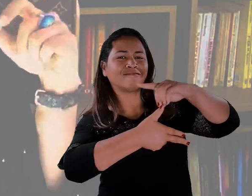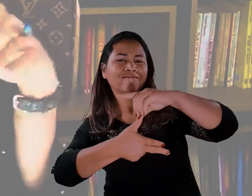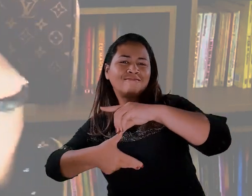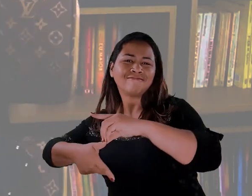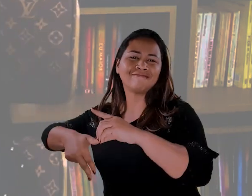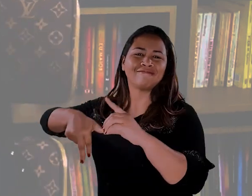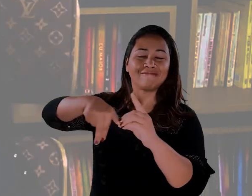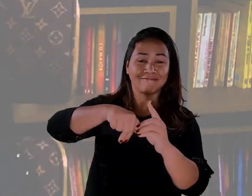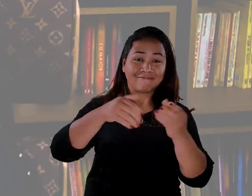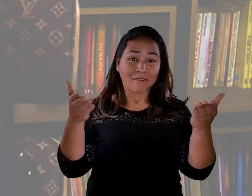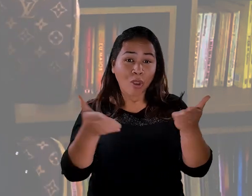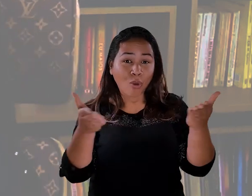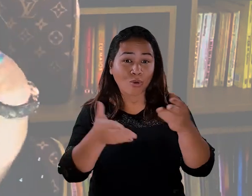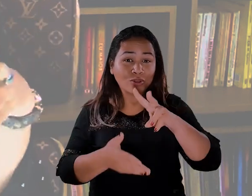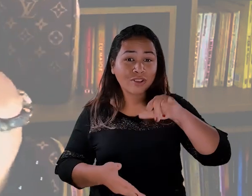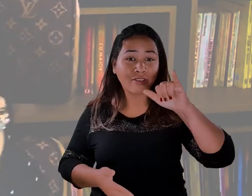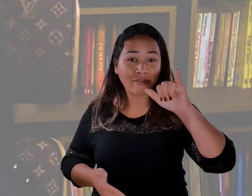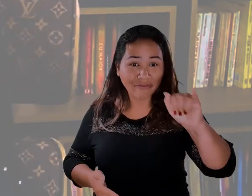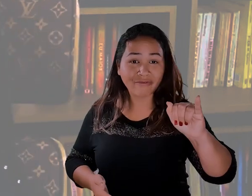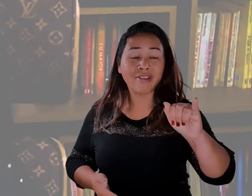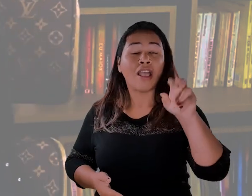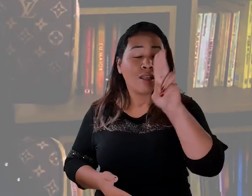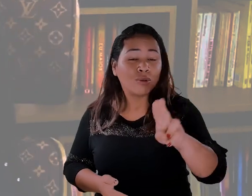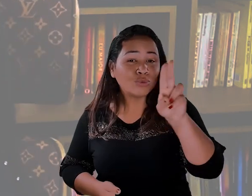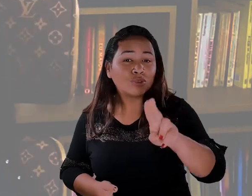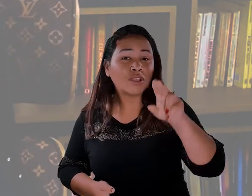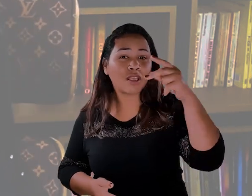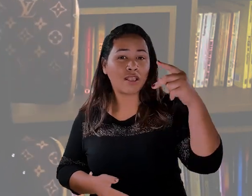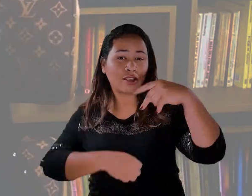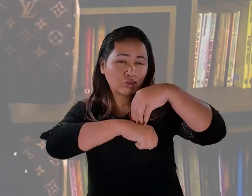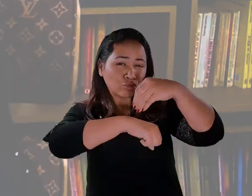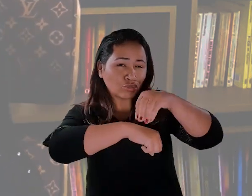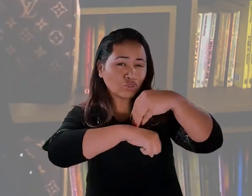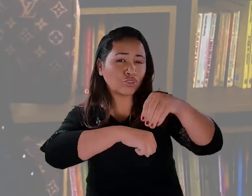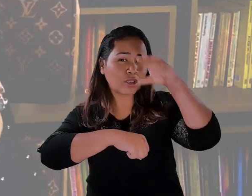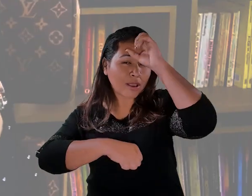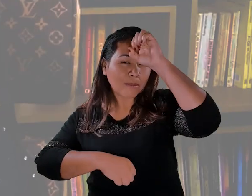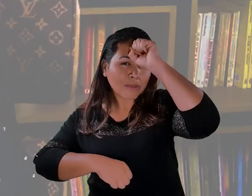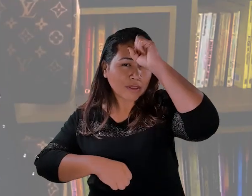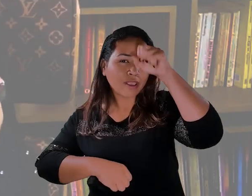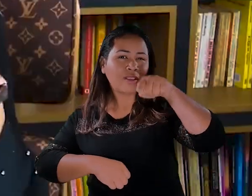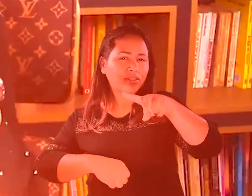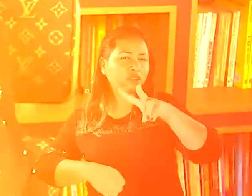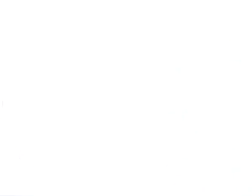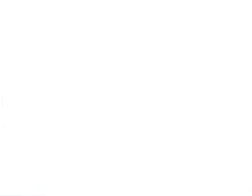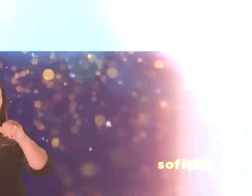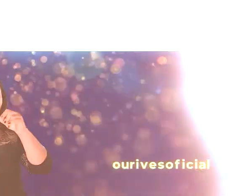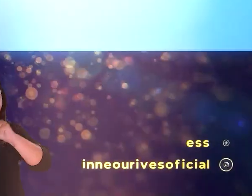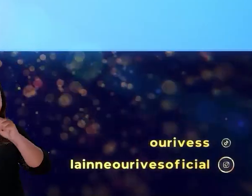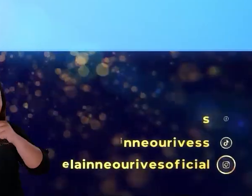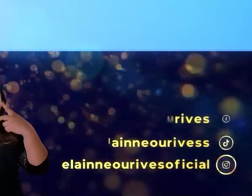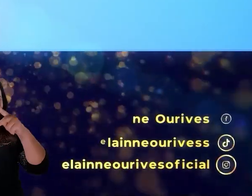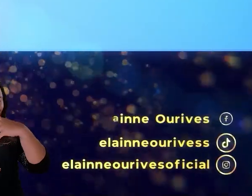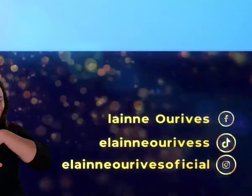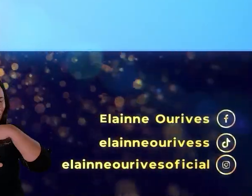você vai utilizar o conhecimento que você tem, as dicas passadas, e você vai fazer do seu jeitinho.